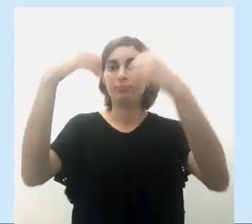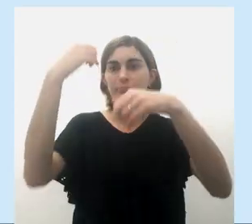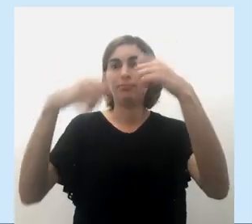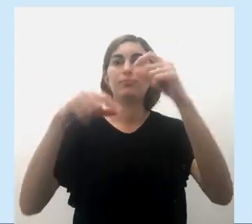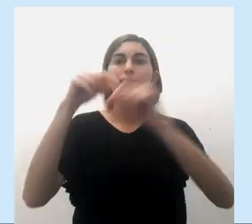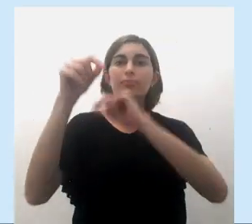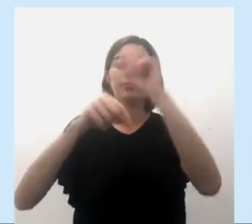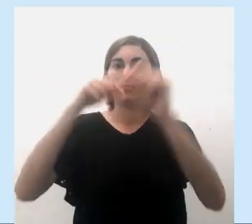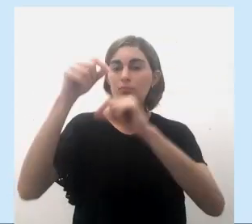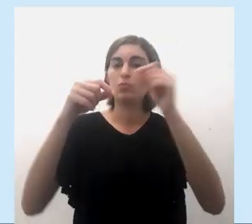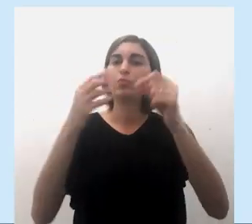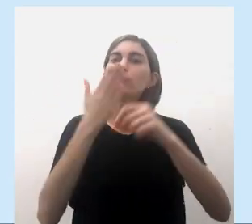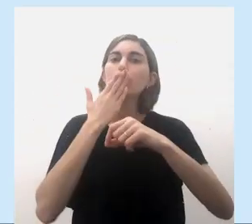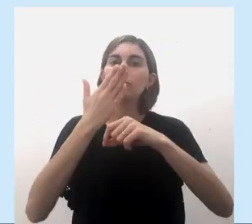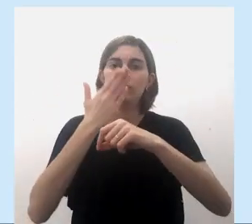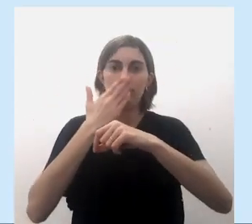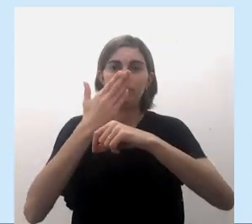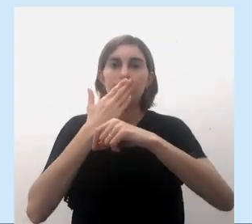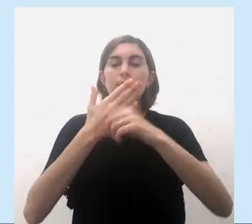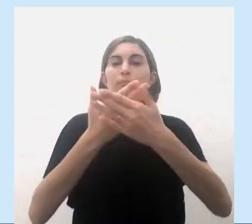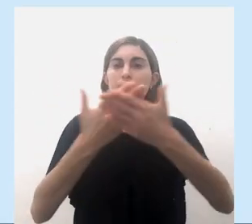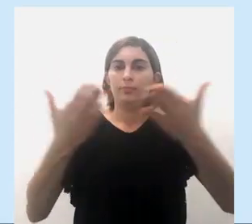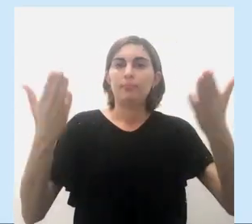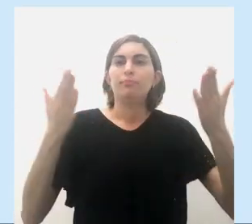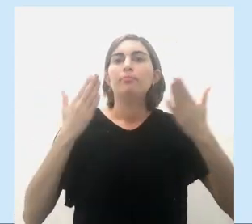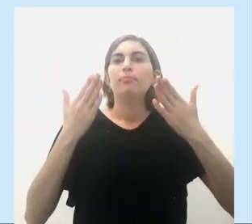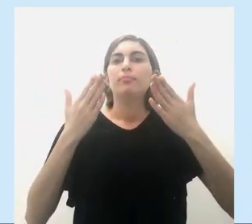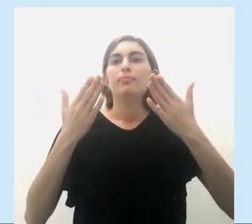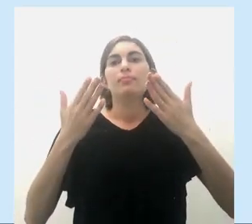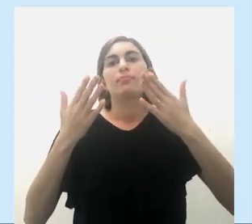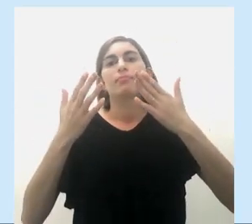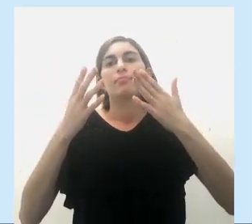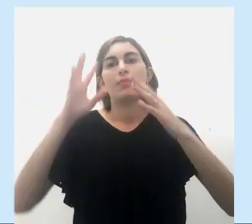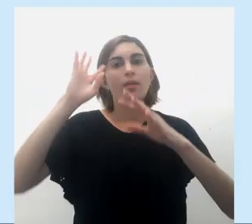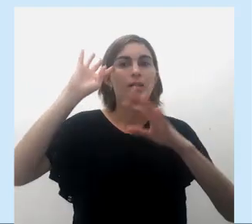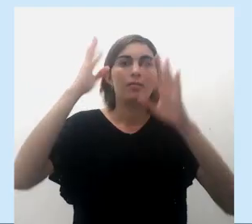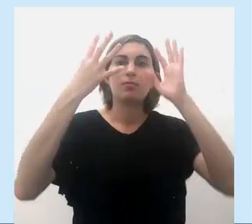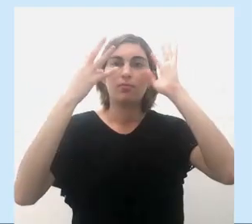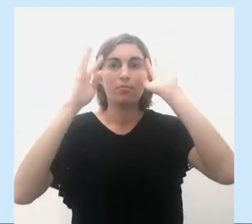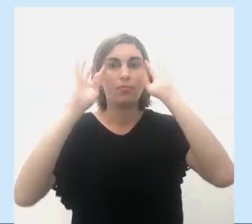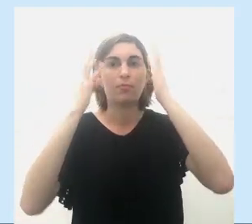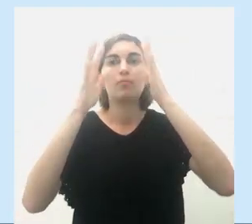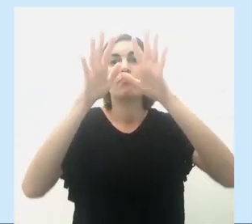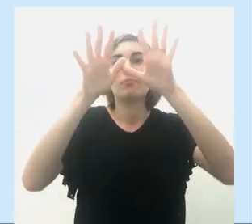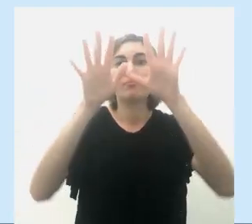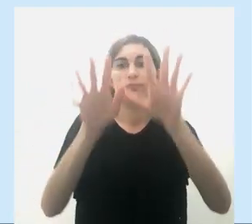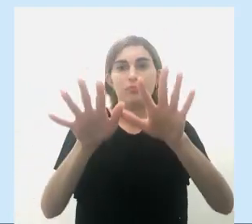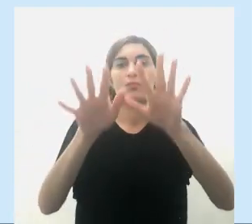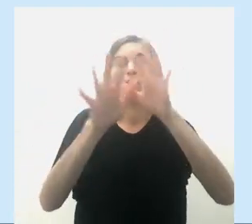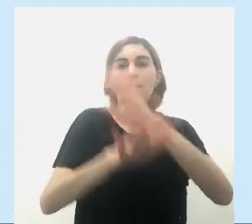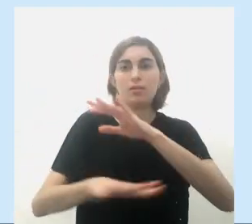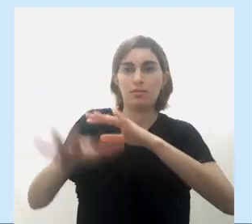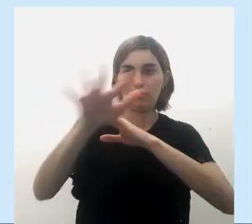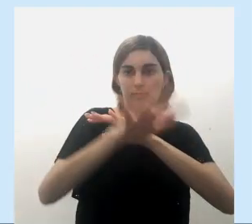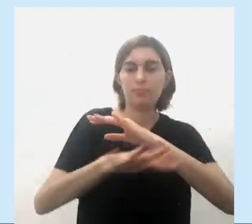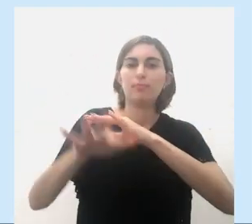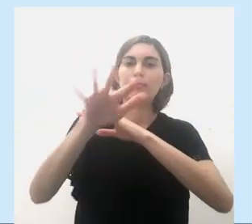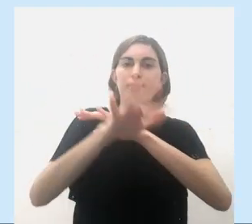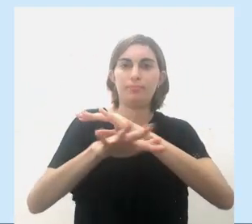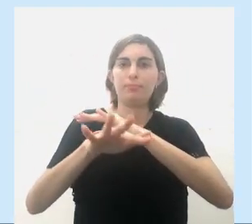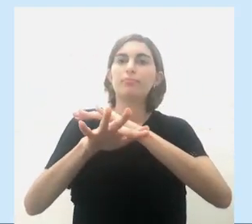de que os índios, eles, que resolveram ficar na região